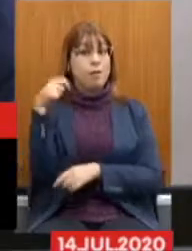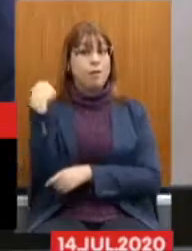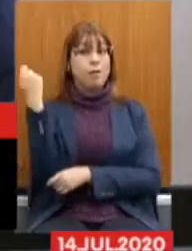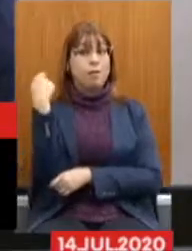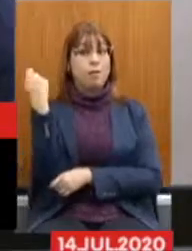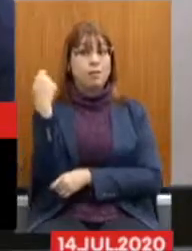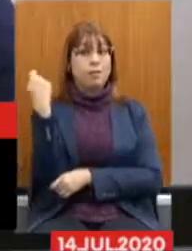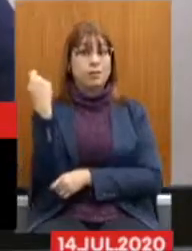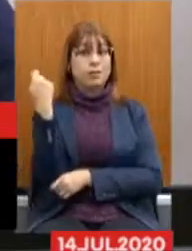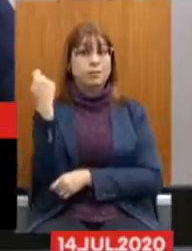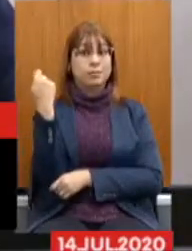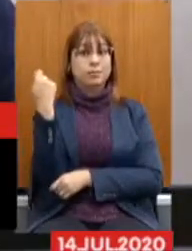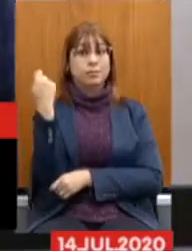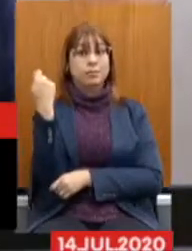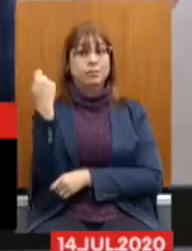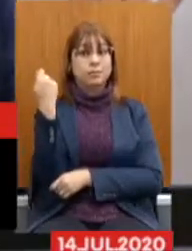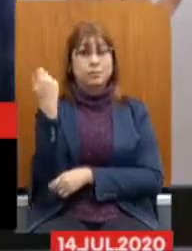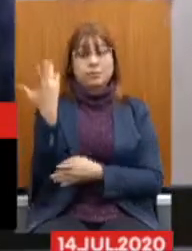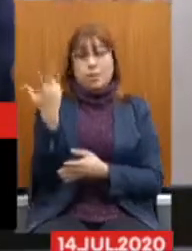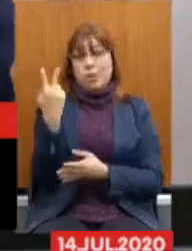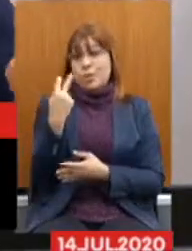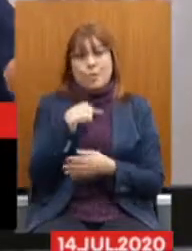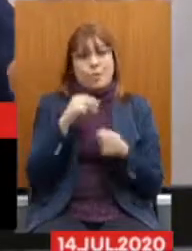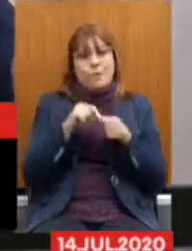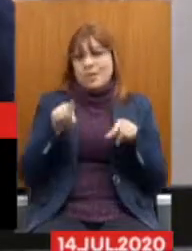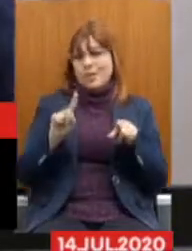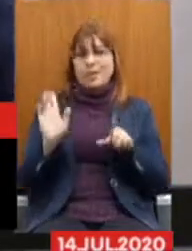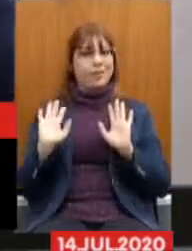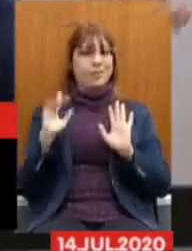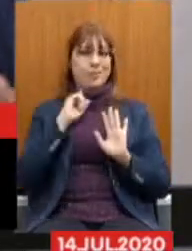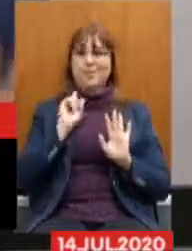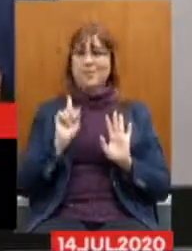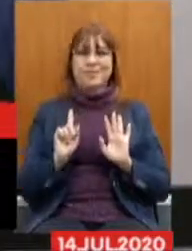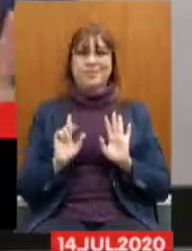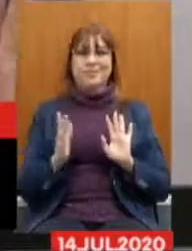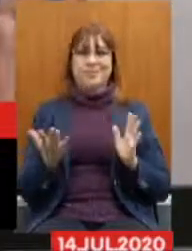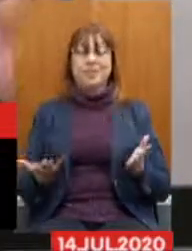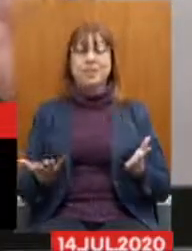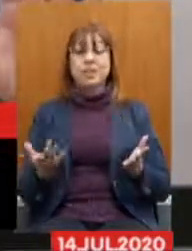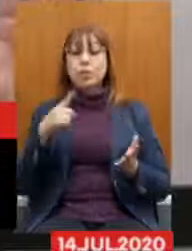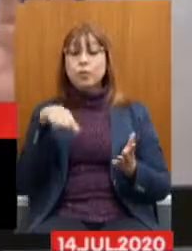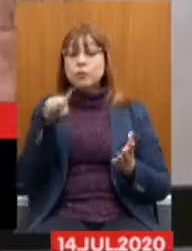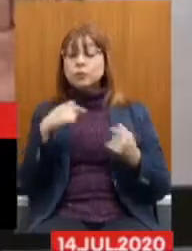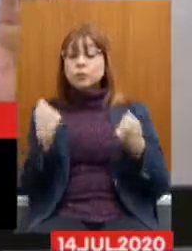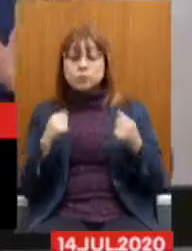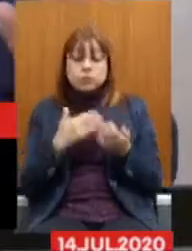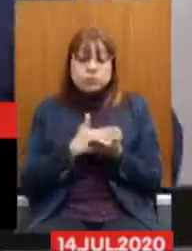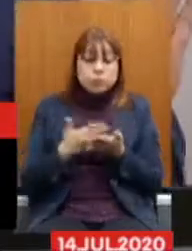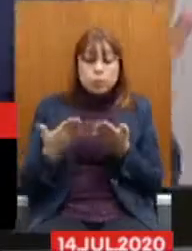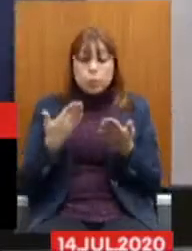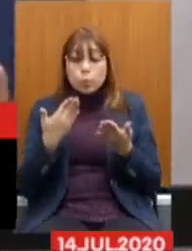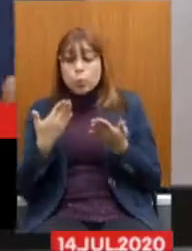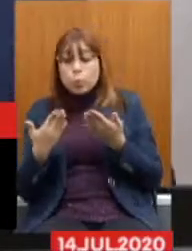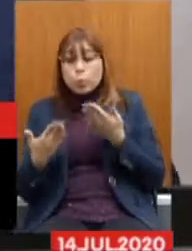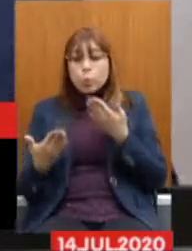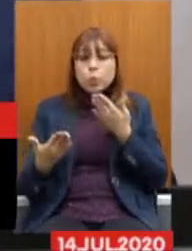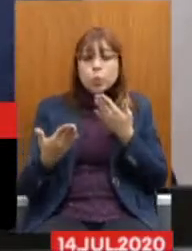do Sul, nós não podemos fazer aqui. Então, comece a comparar e